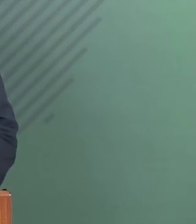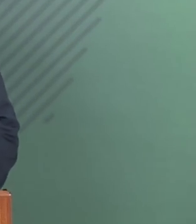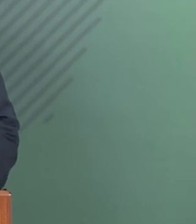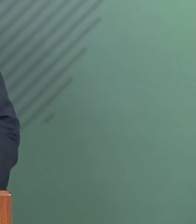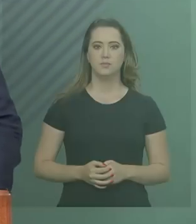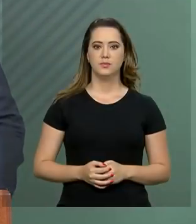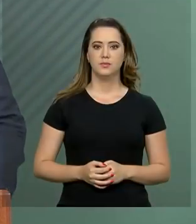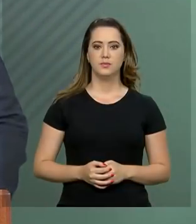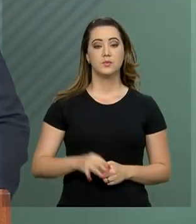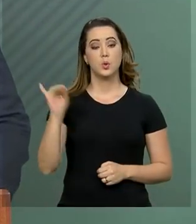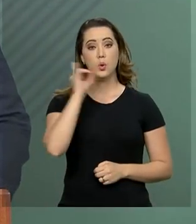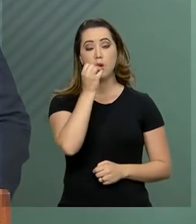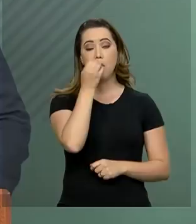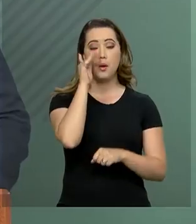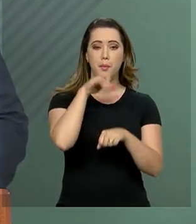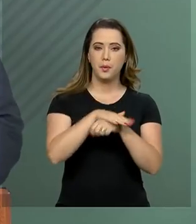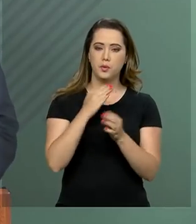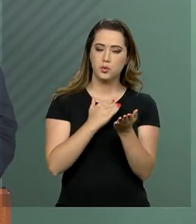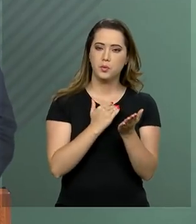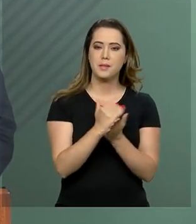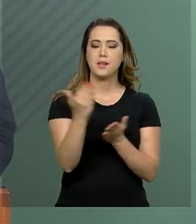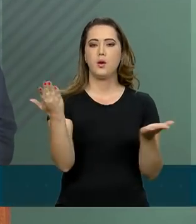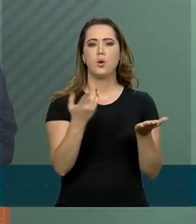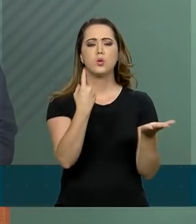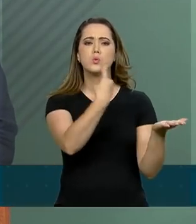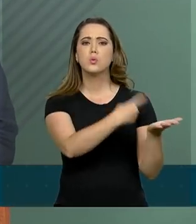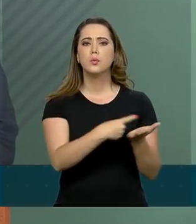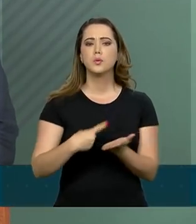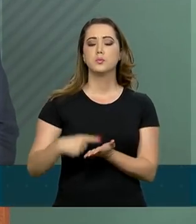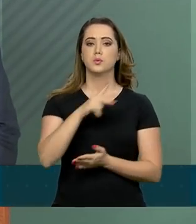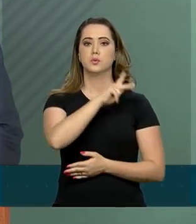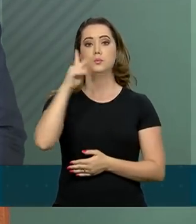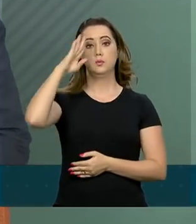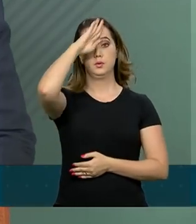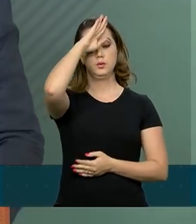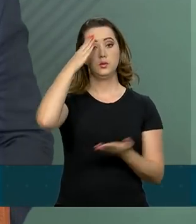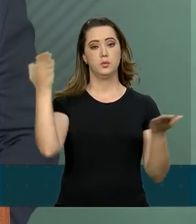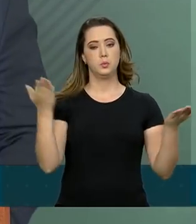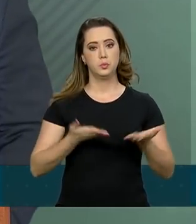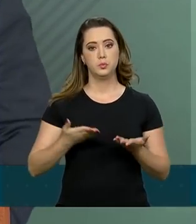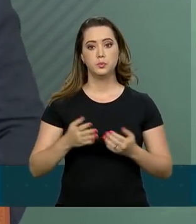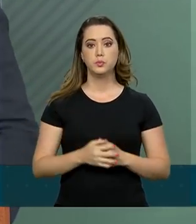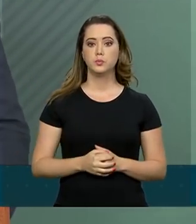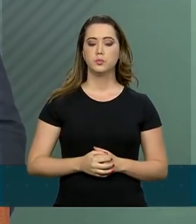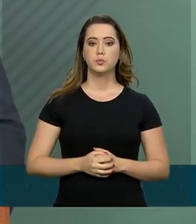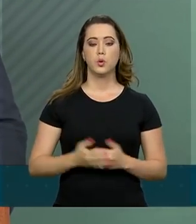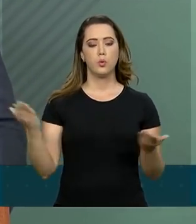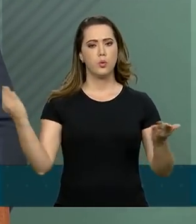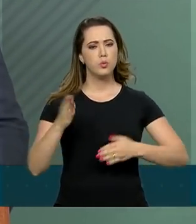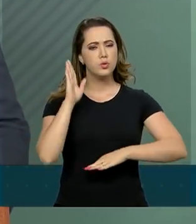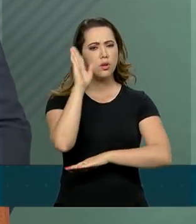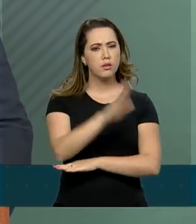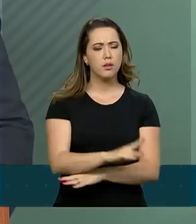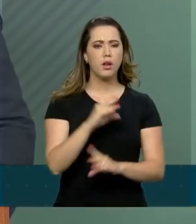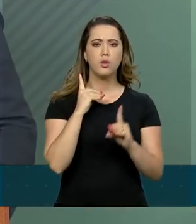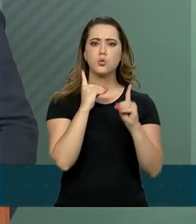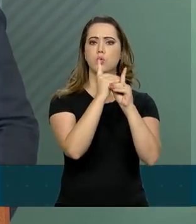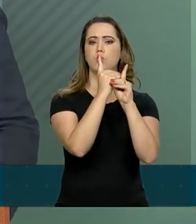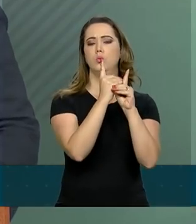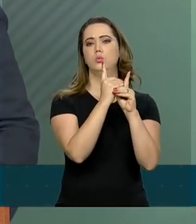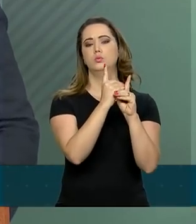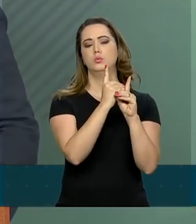Então vamos lá. A agenda do presidente hoje, hoje à tarde ele se encontra